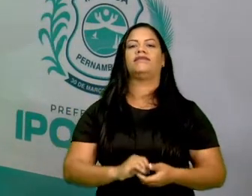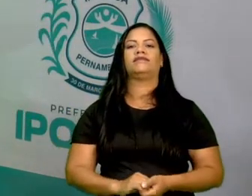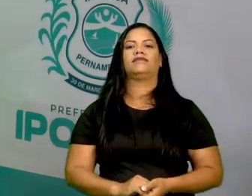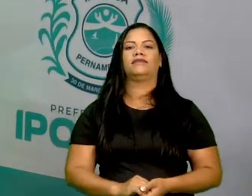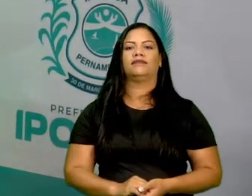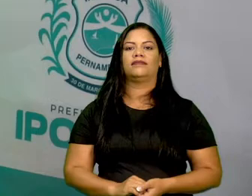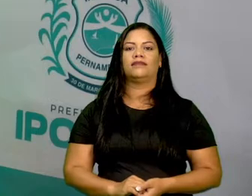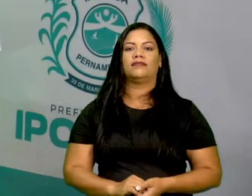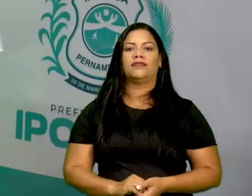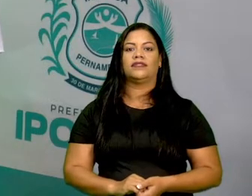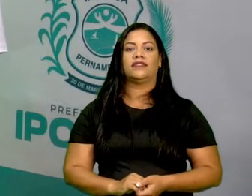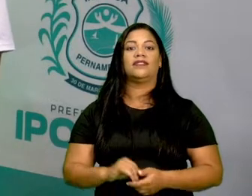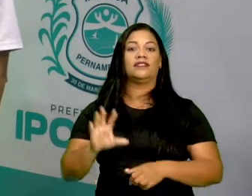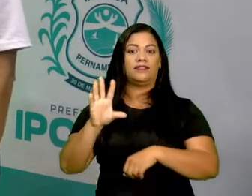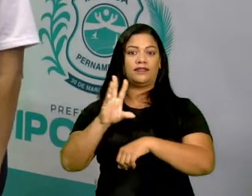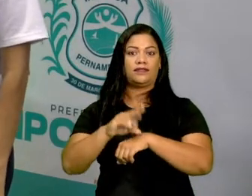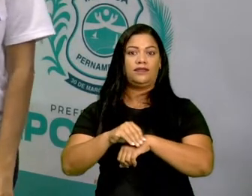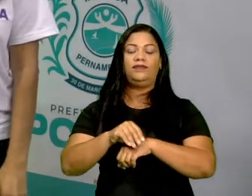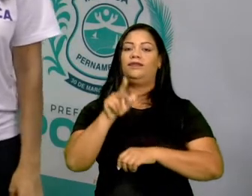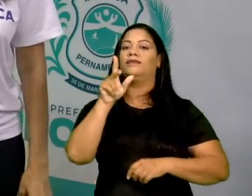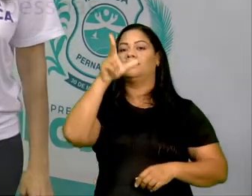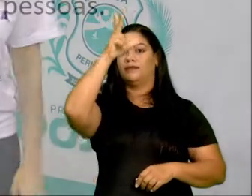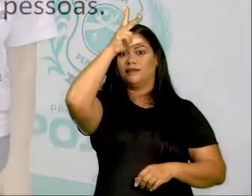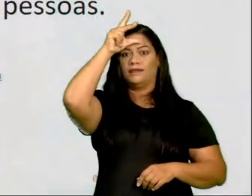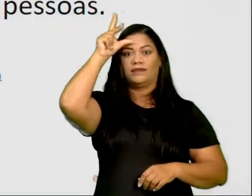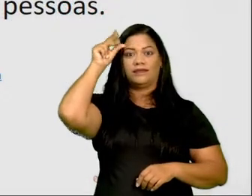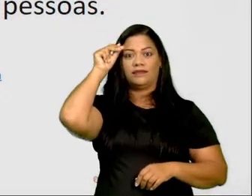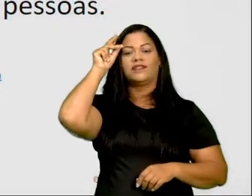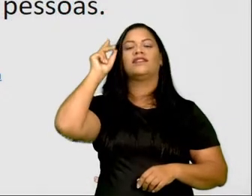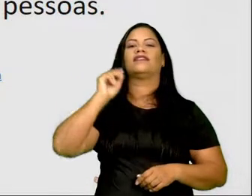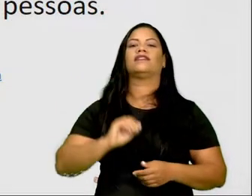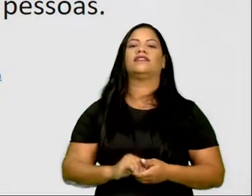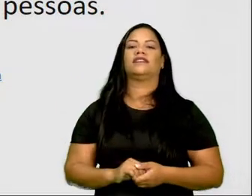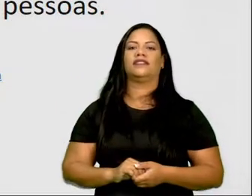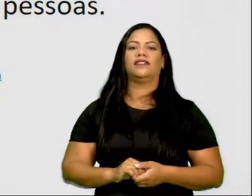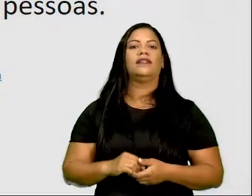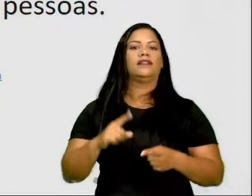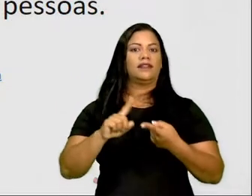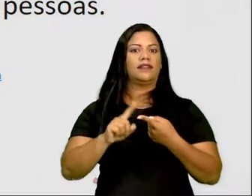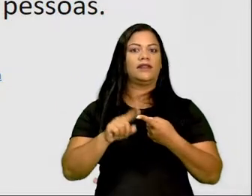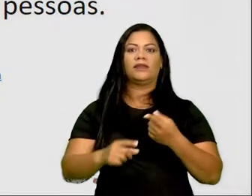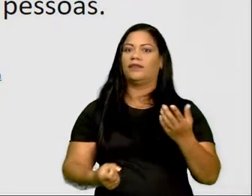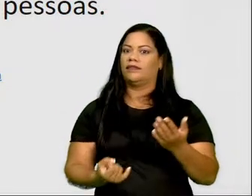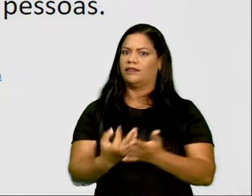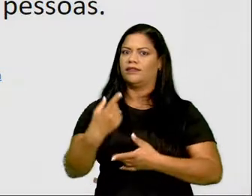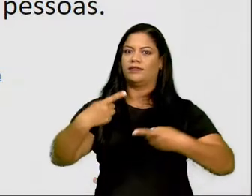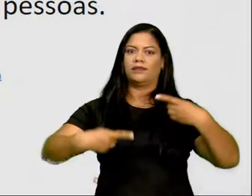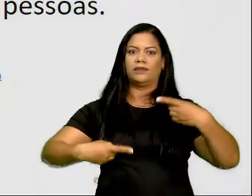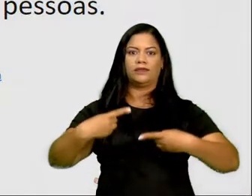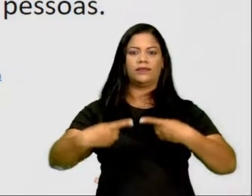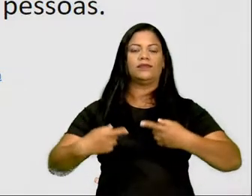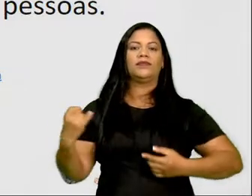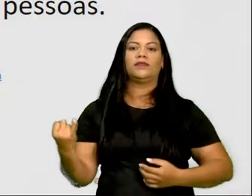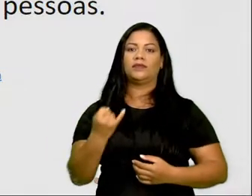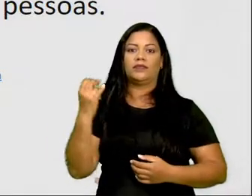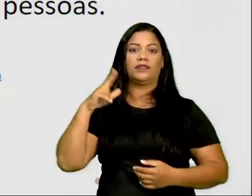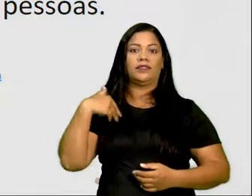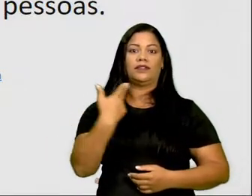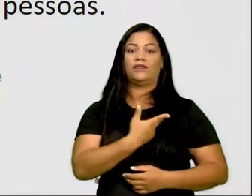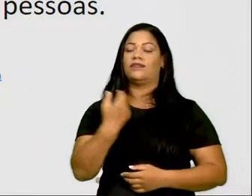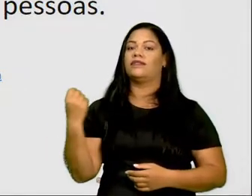Olha a nossa aqui, prefeita Sela Salles. Também é um acontecimento político importante na nossa cidade.